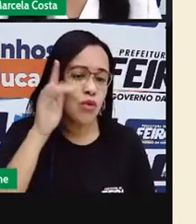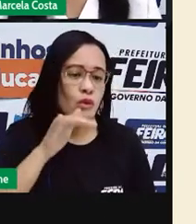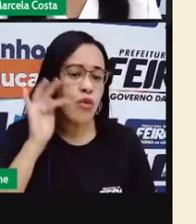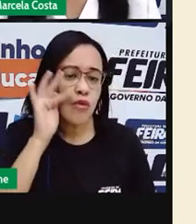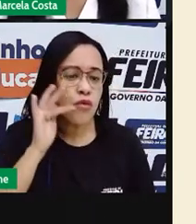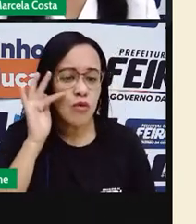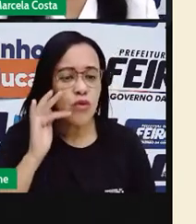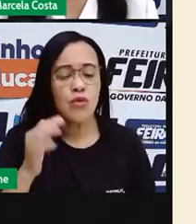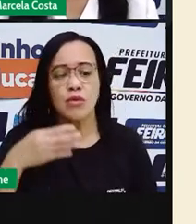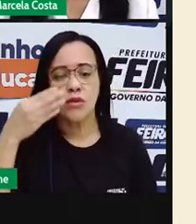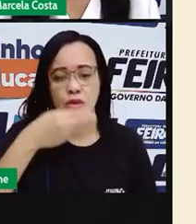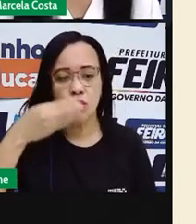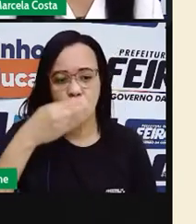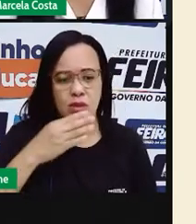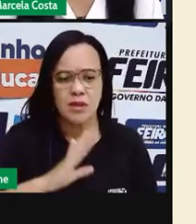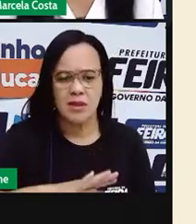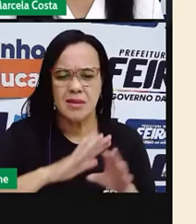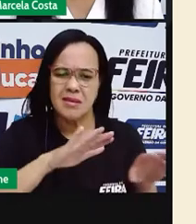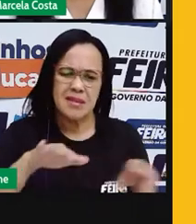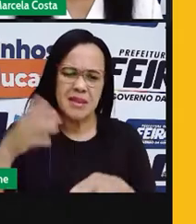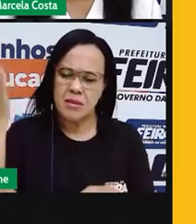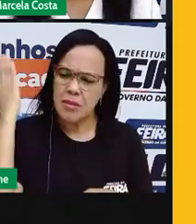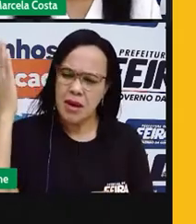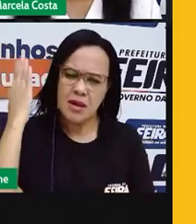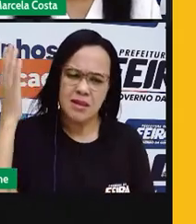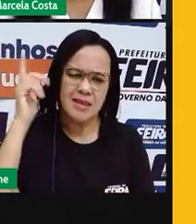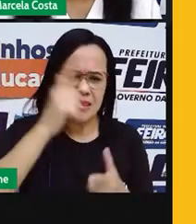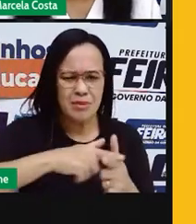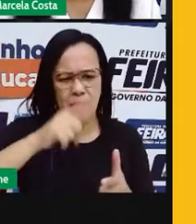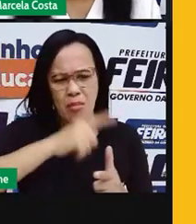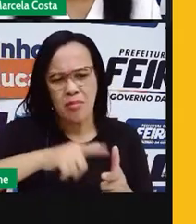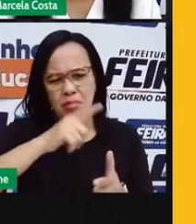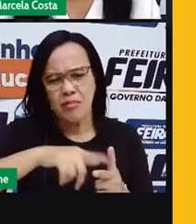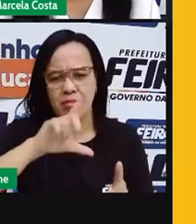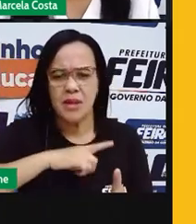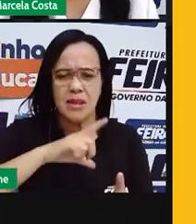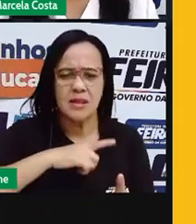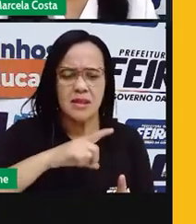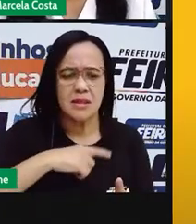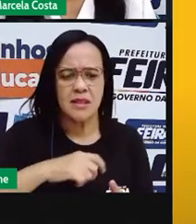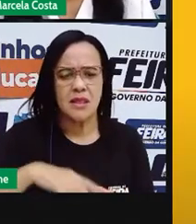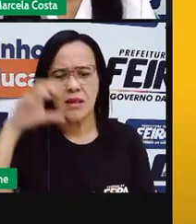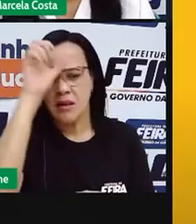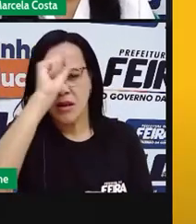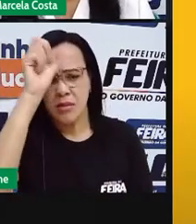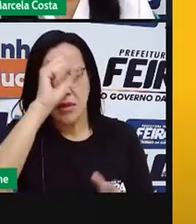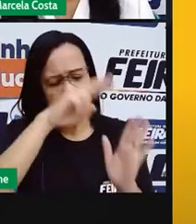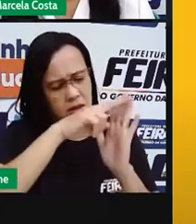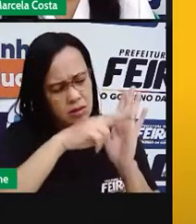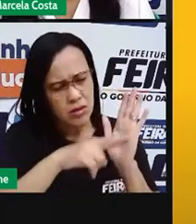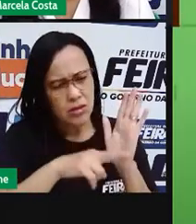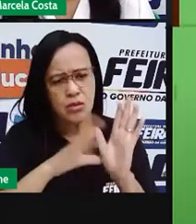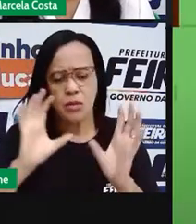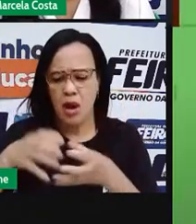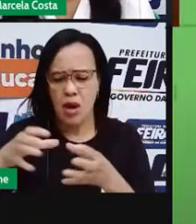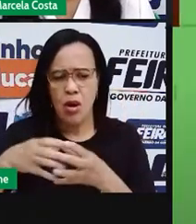semana passada, houve um problema na fila da cantina da escola, aprendendo a seguir regras para conviver melhor.